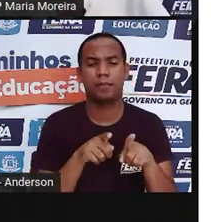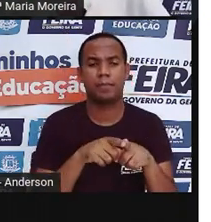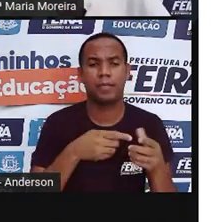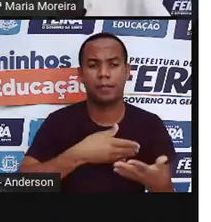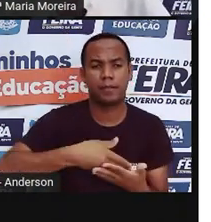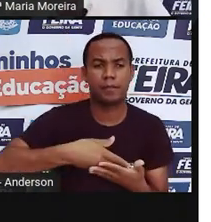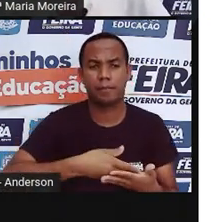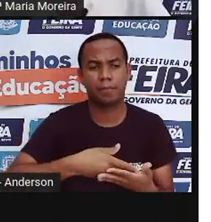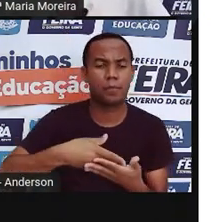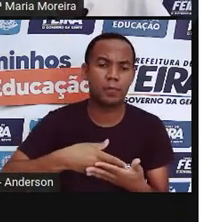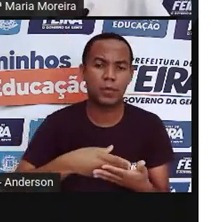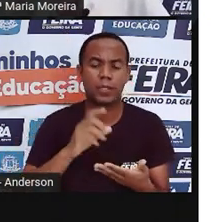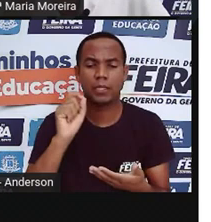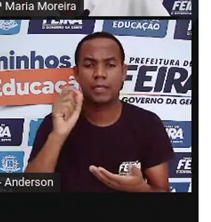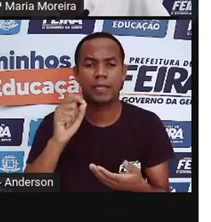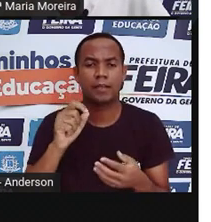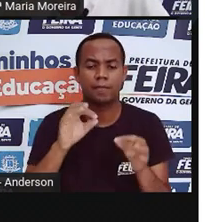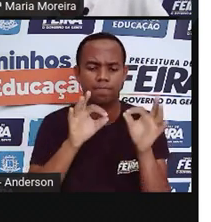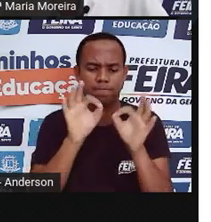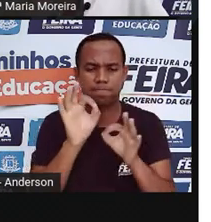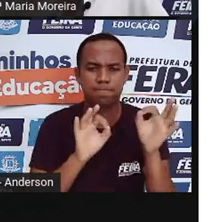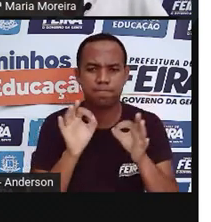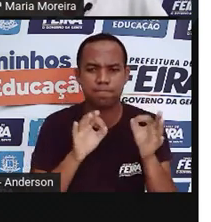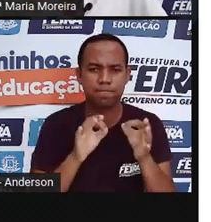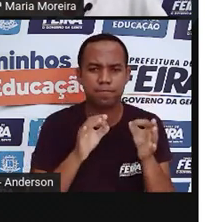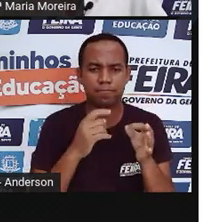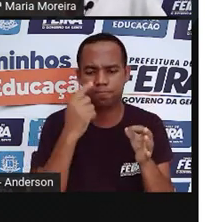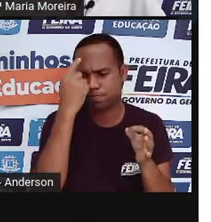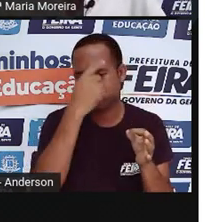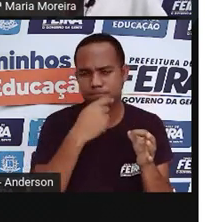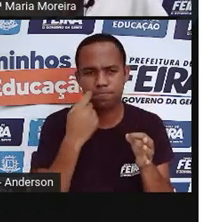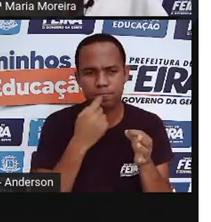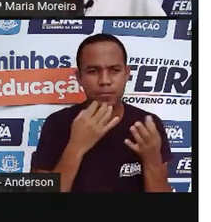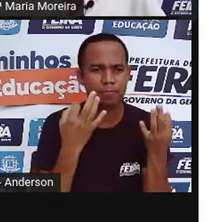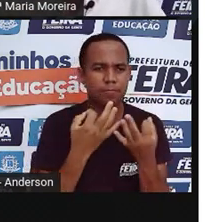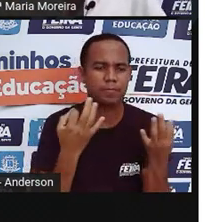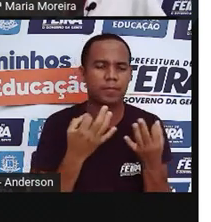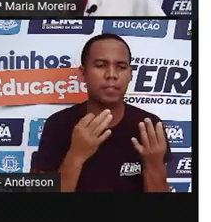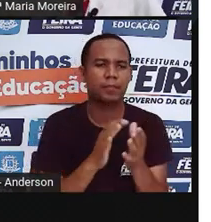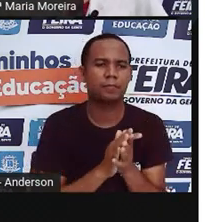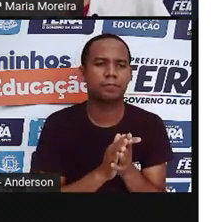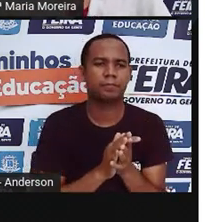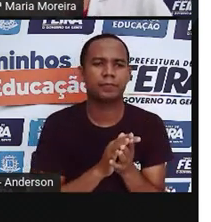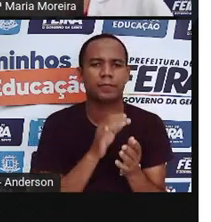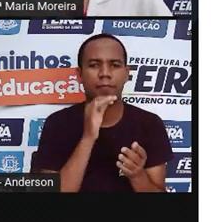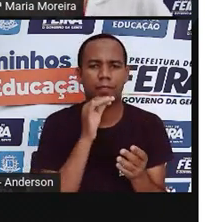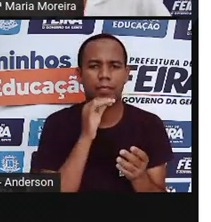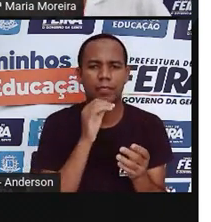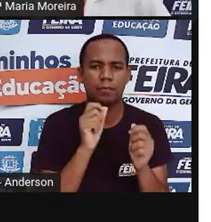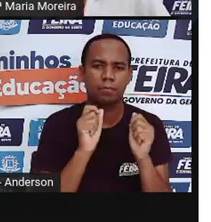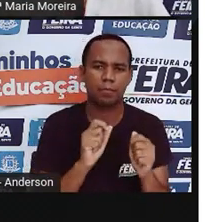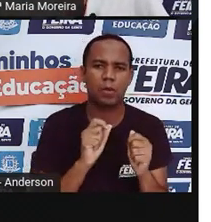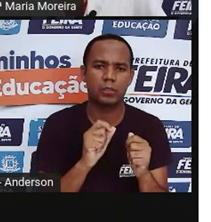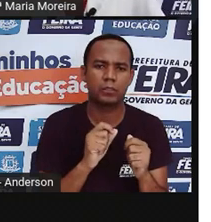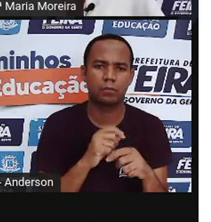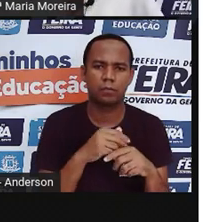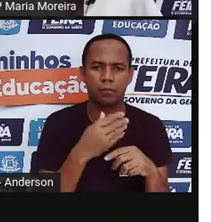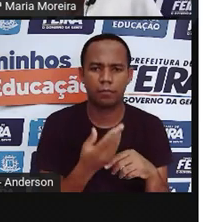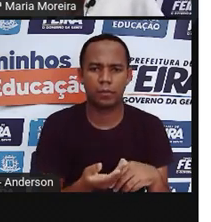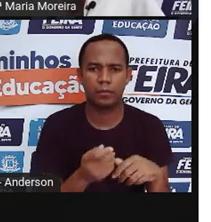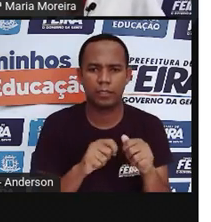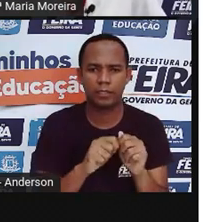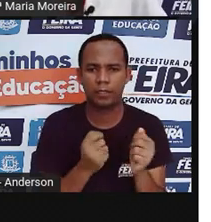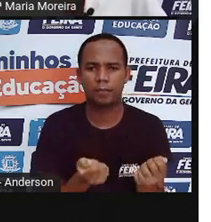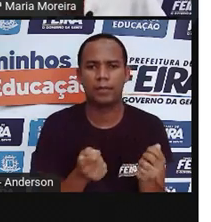De porcelana. Que são essas bonecas com esse roxinho bem delicado. E que se cair, obviamente, ela vai quebrar. Que é diferente da